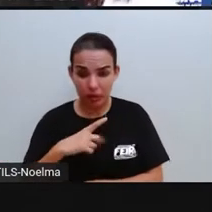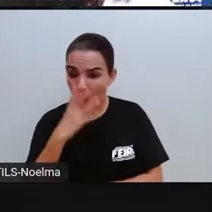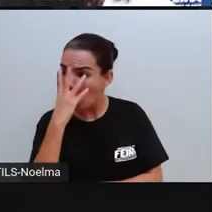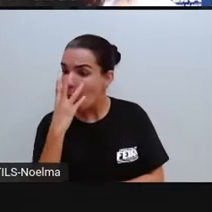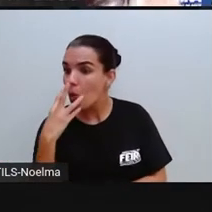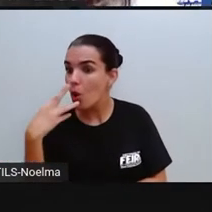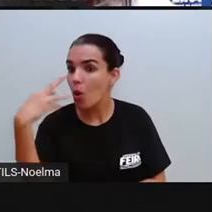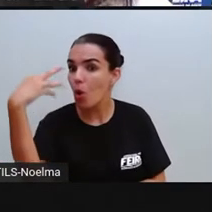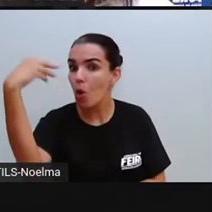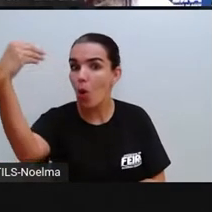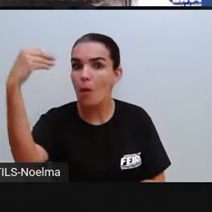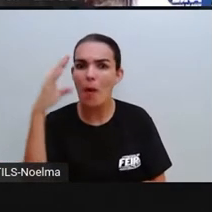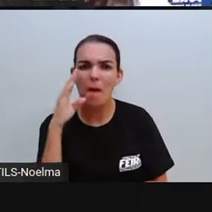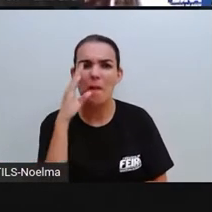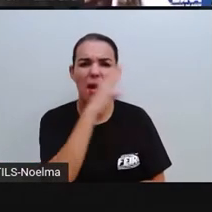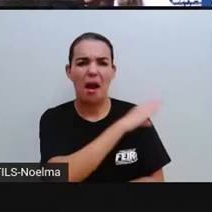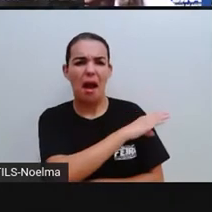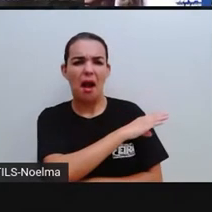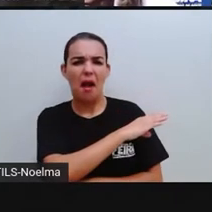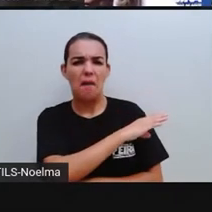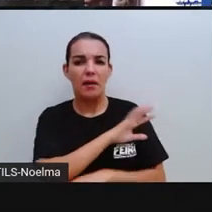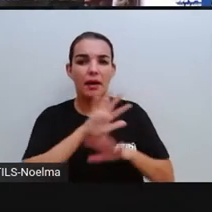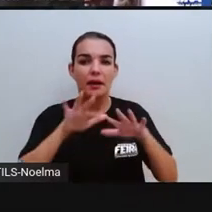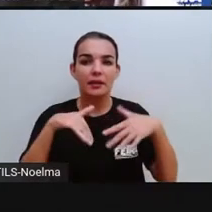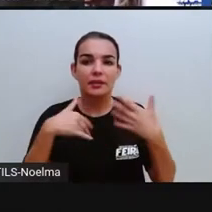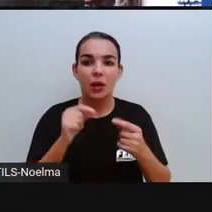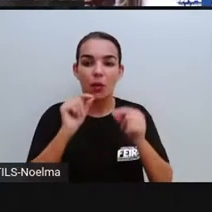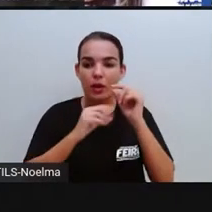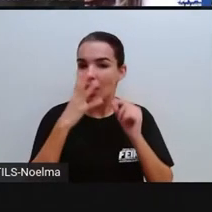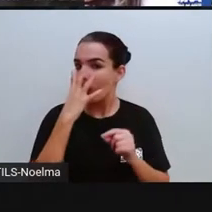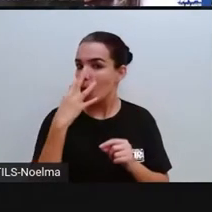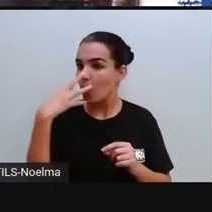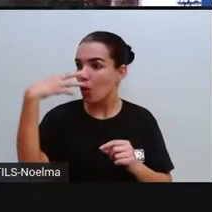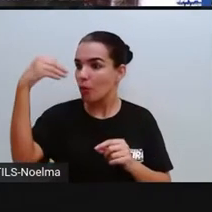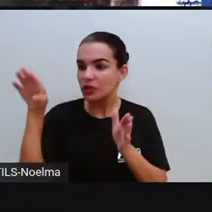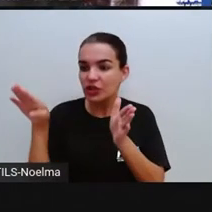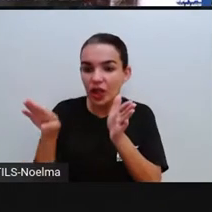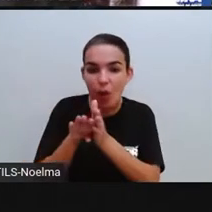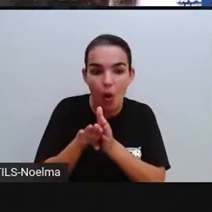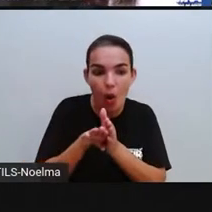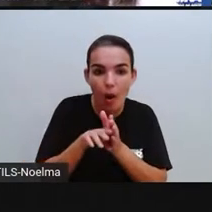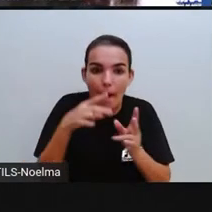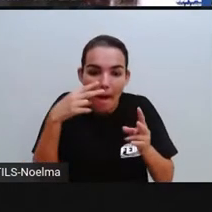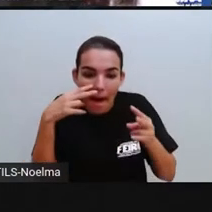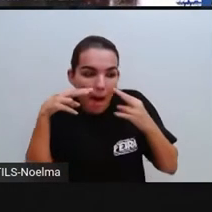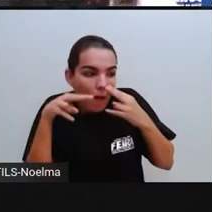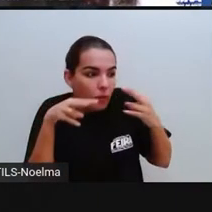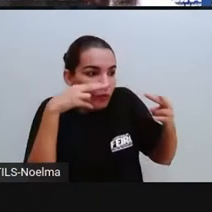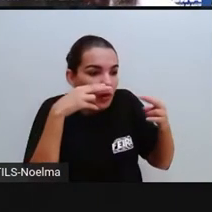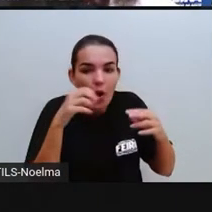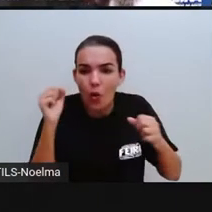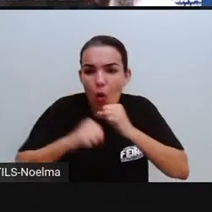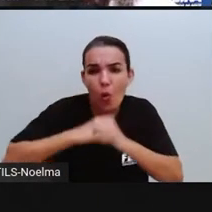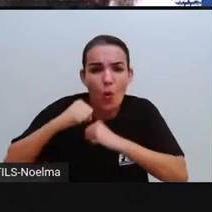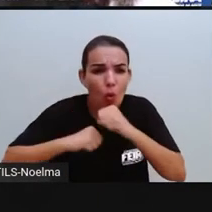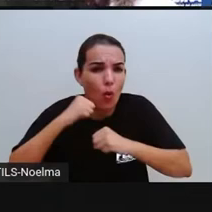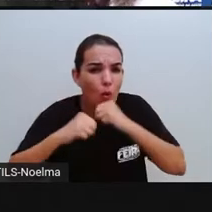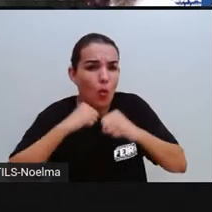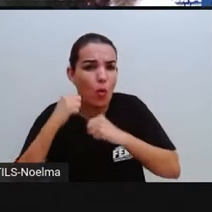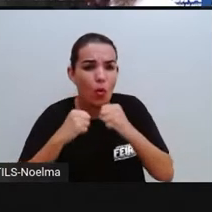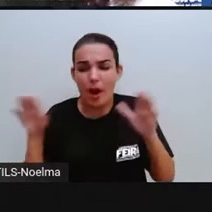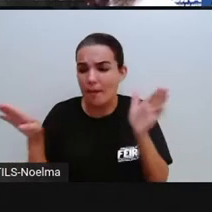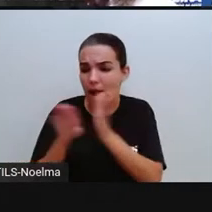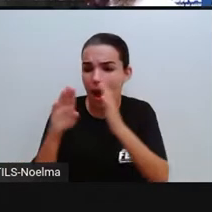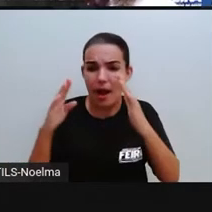um lobo mau. E aí, olha lá, o lobo apareceu, certo? E aí eles correram para dentro de casa,